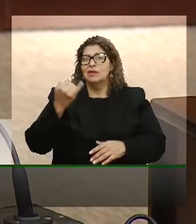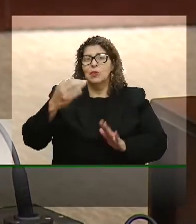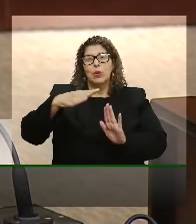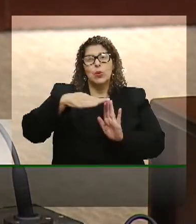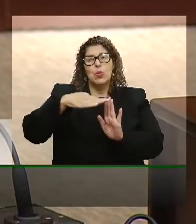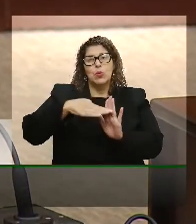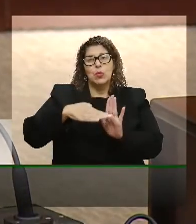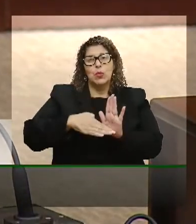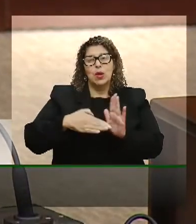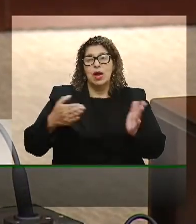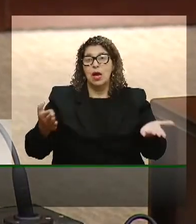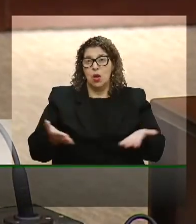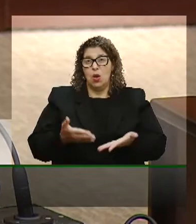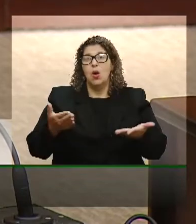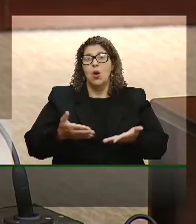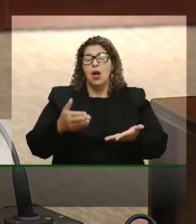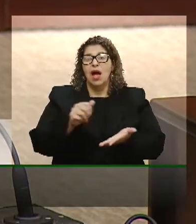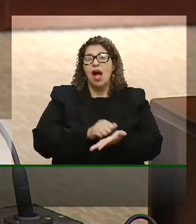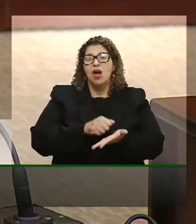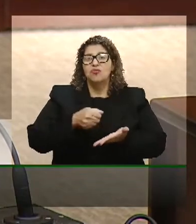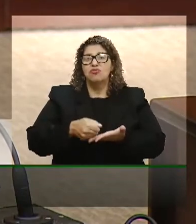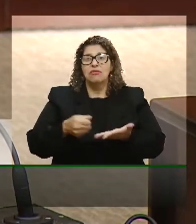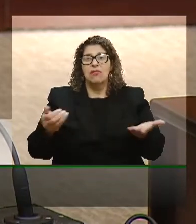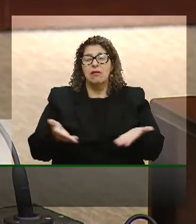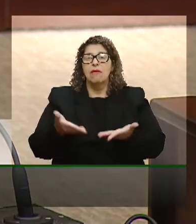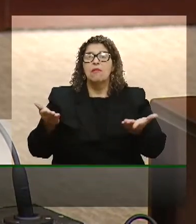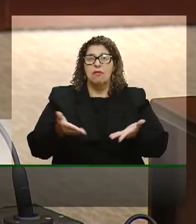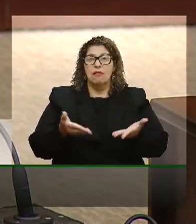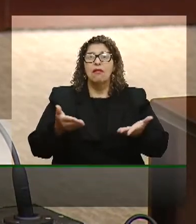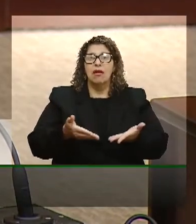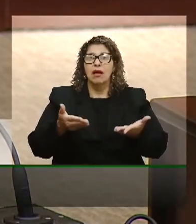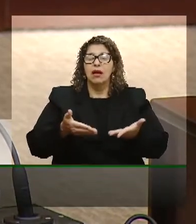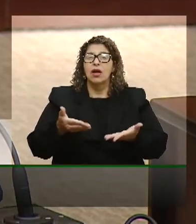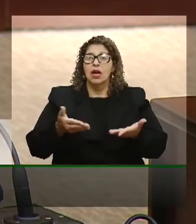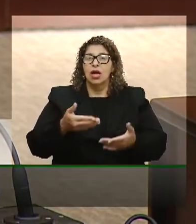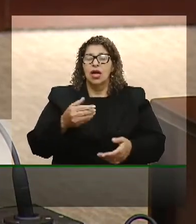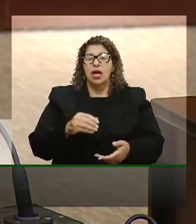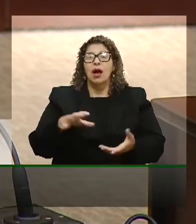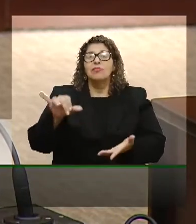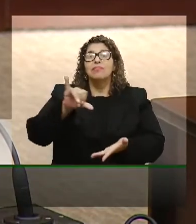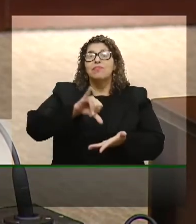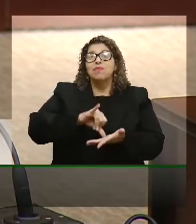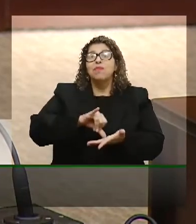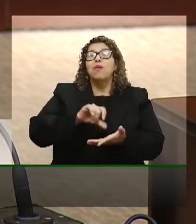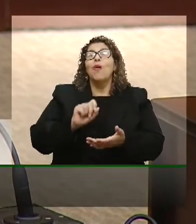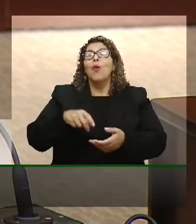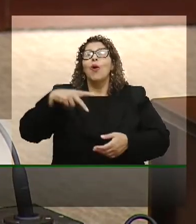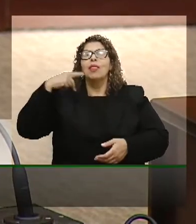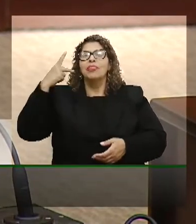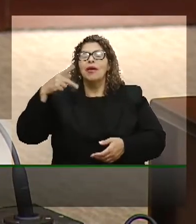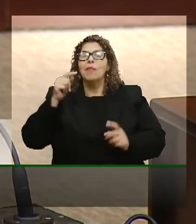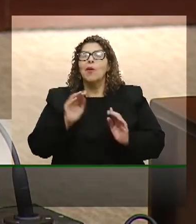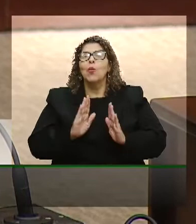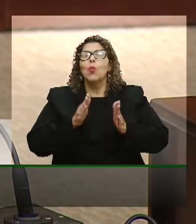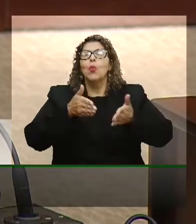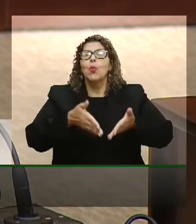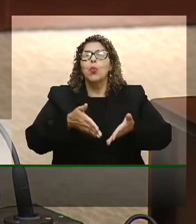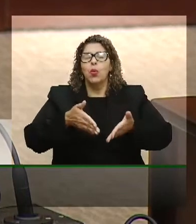temos é uma agenda que traga ao centro do debate político a